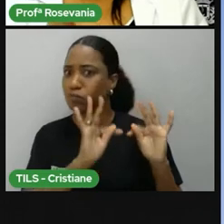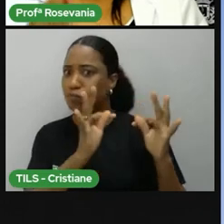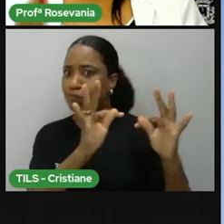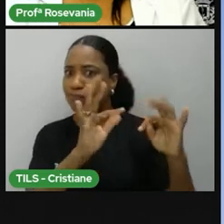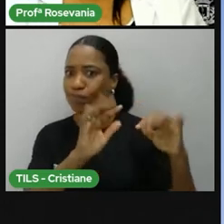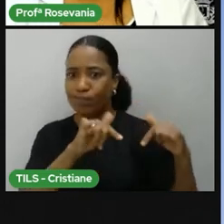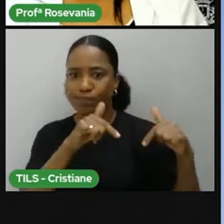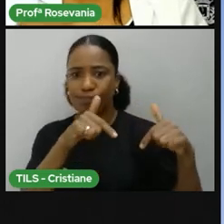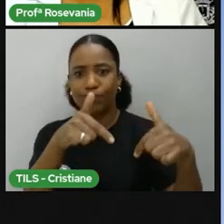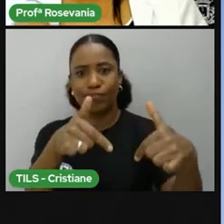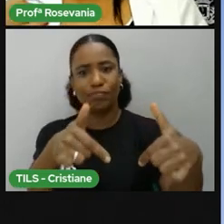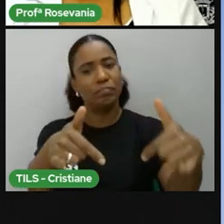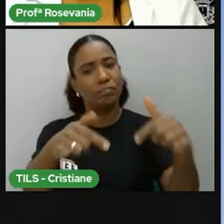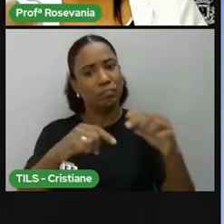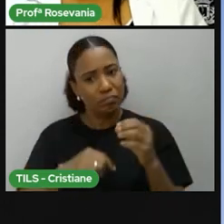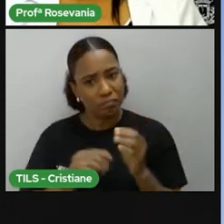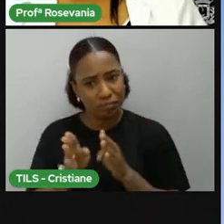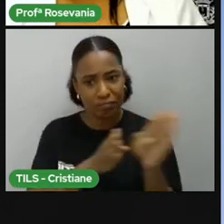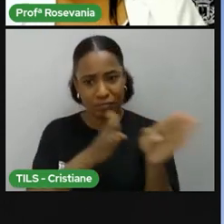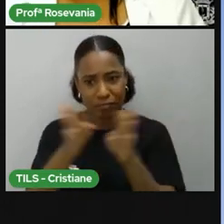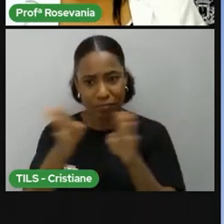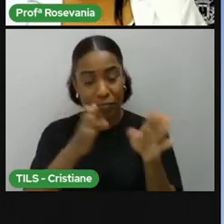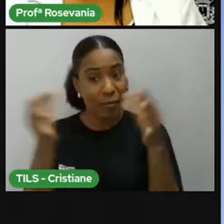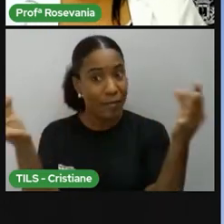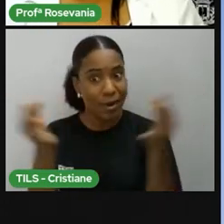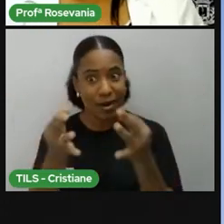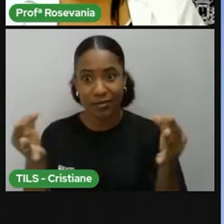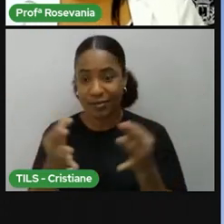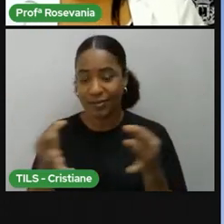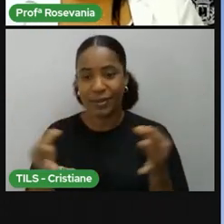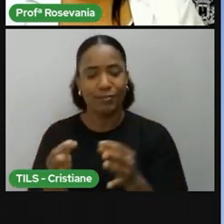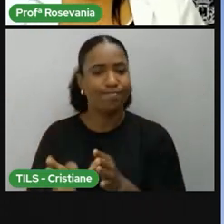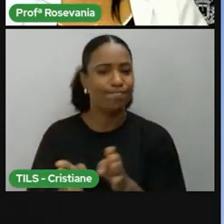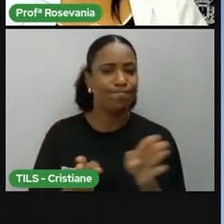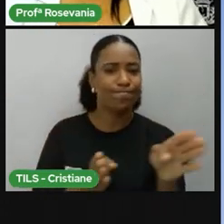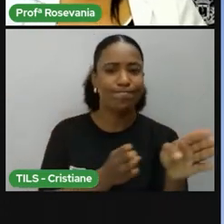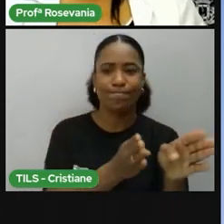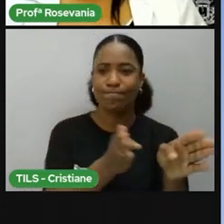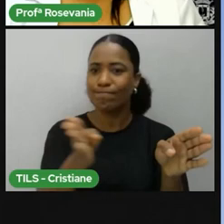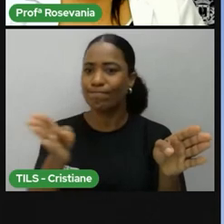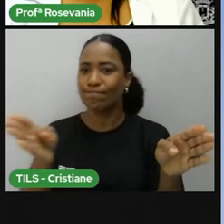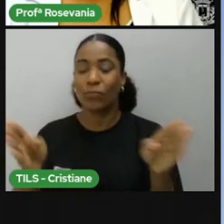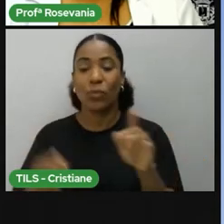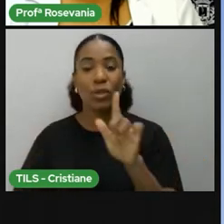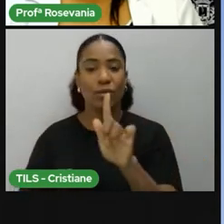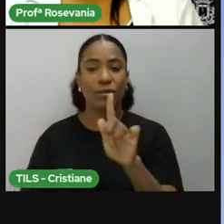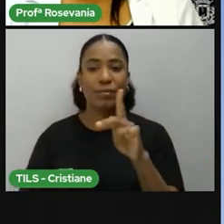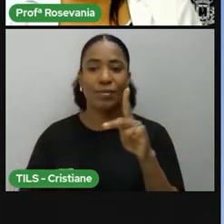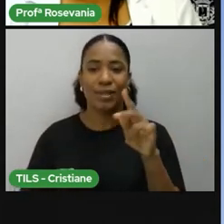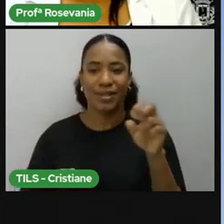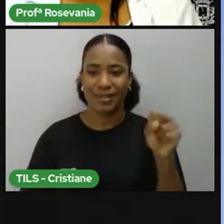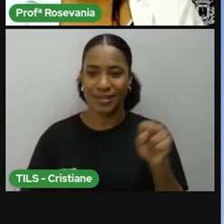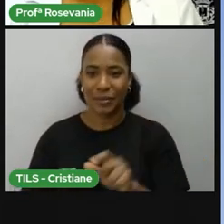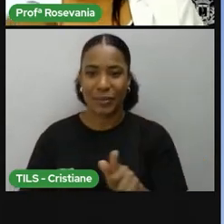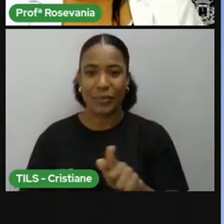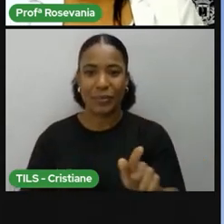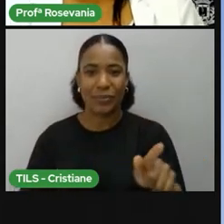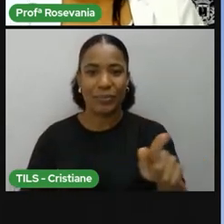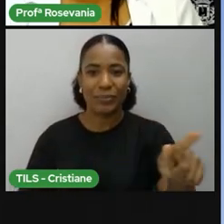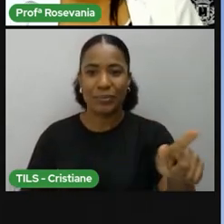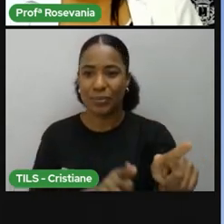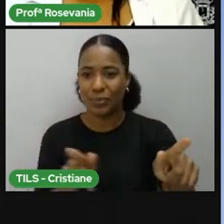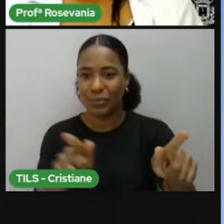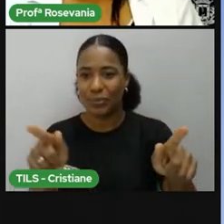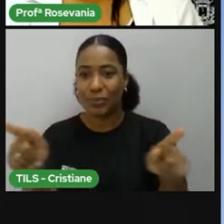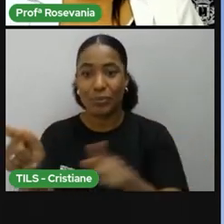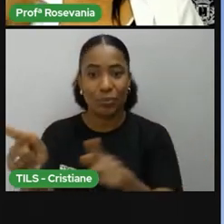dia que passa a localização está perfeita. usa mesmo o GPS percebe essa informação precisa. Você manda uma